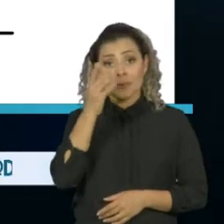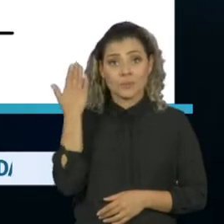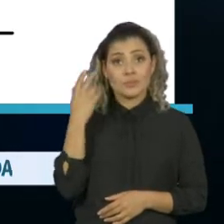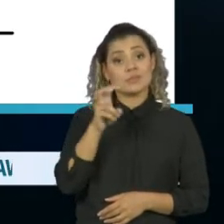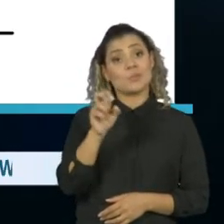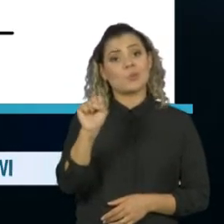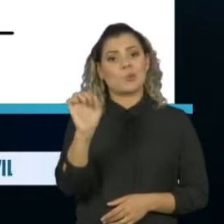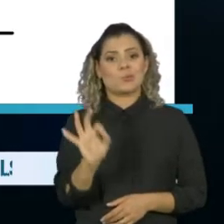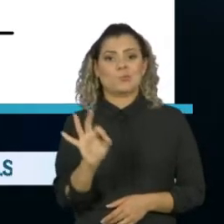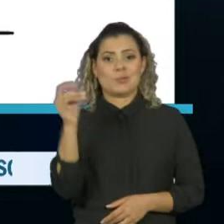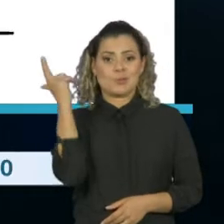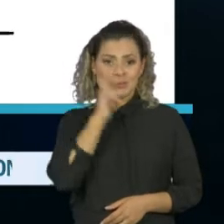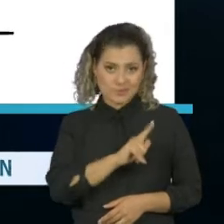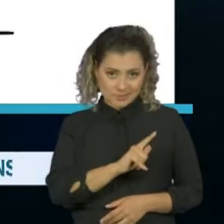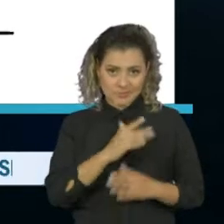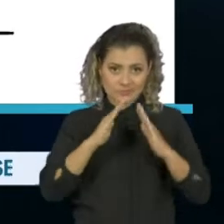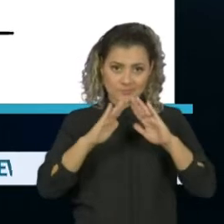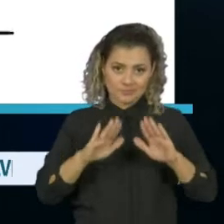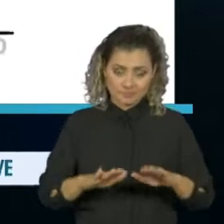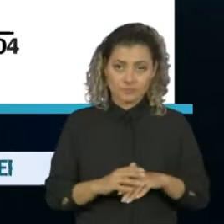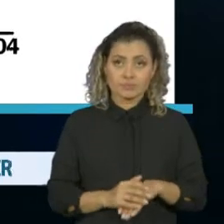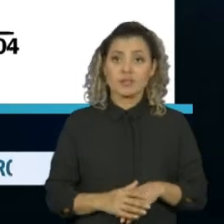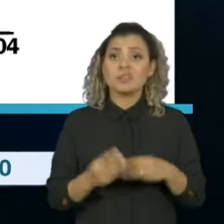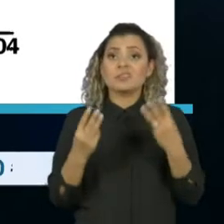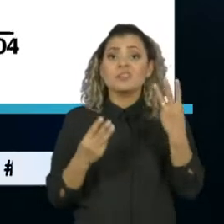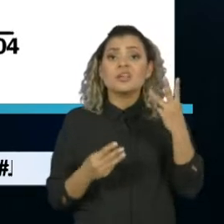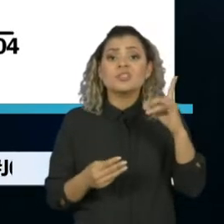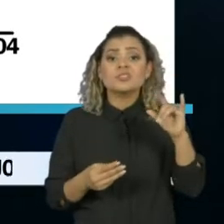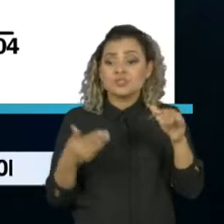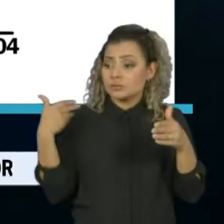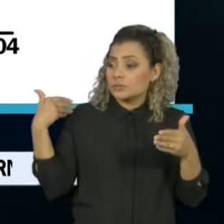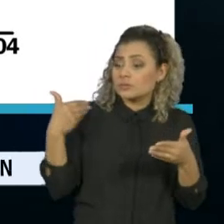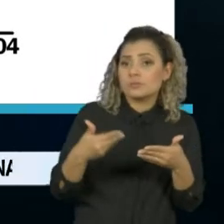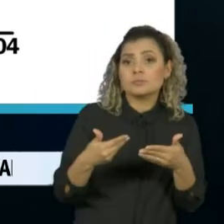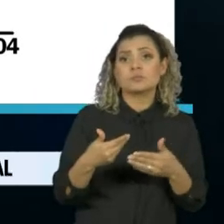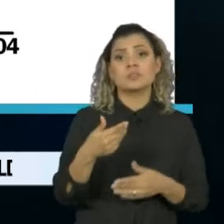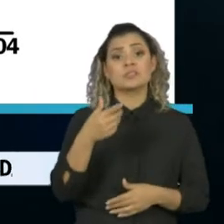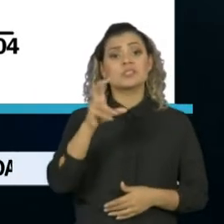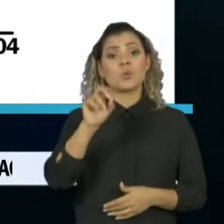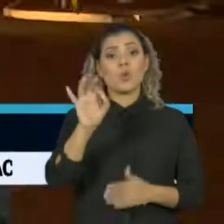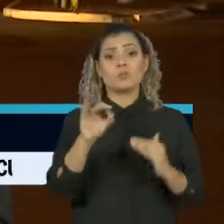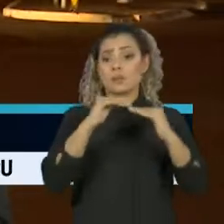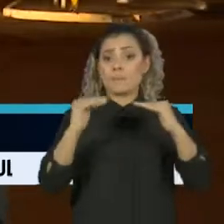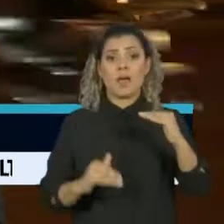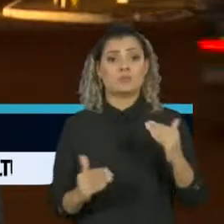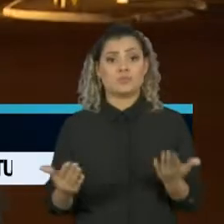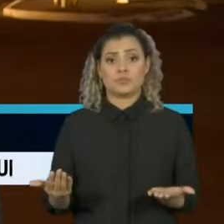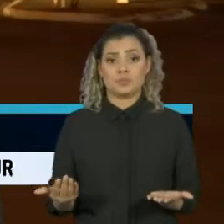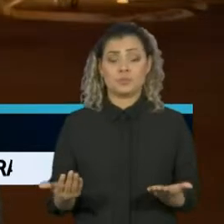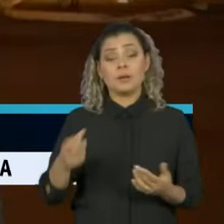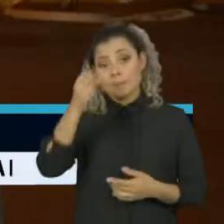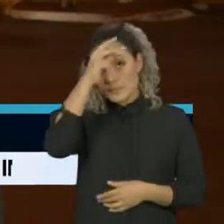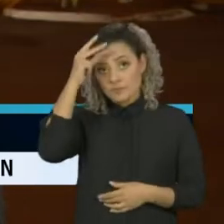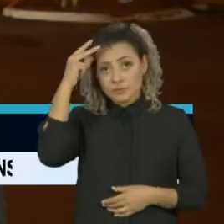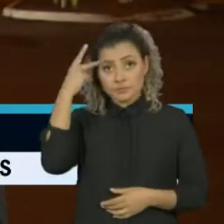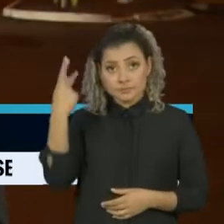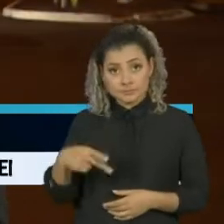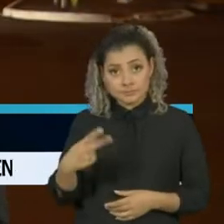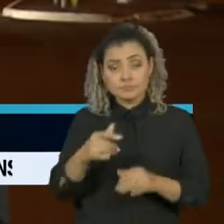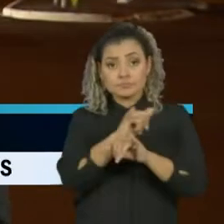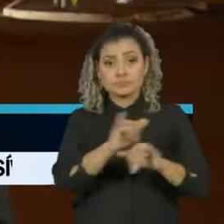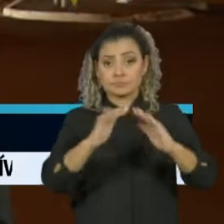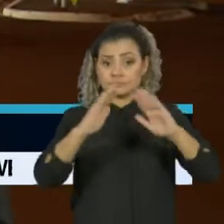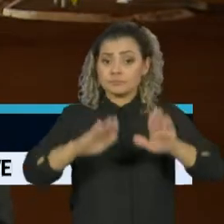58%. Nos últimos três dias, a taxa ficou abaixo de 50%. A Prefeitura de São Paulo afirmou que a